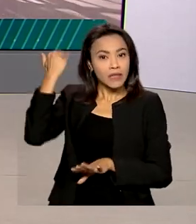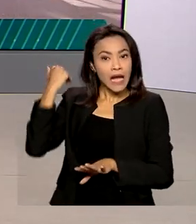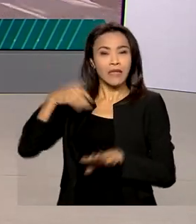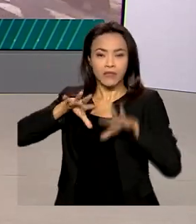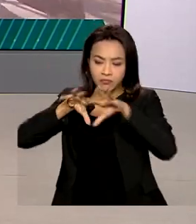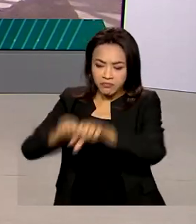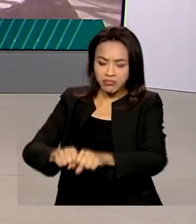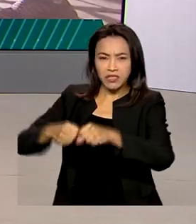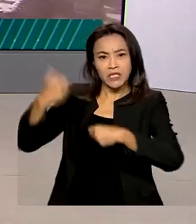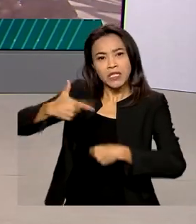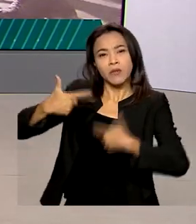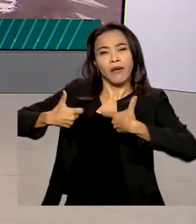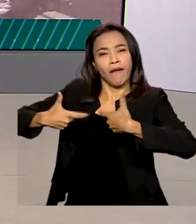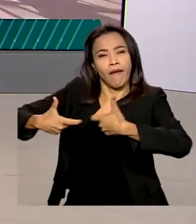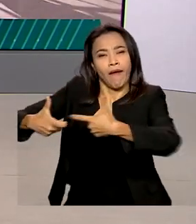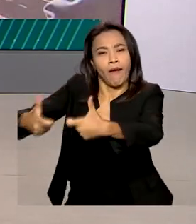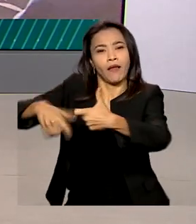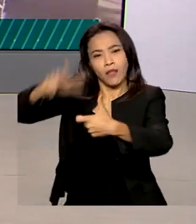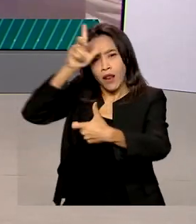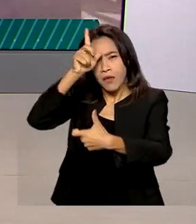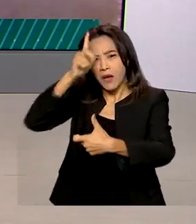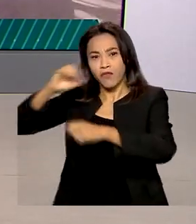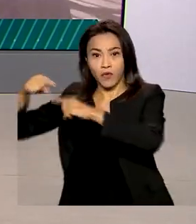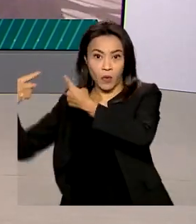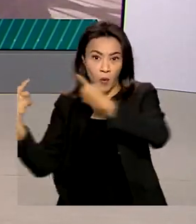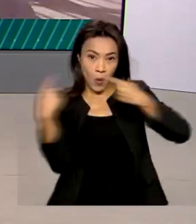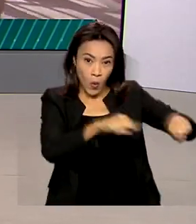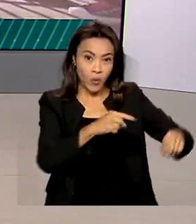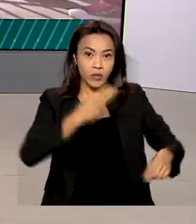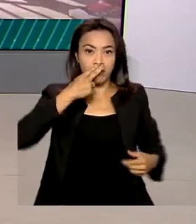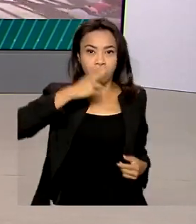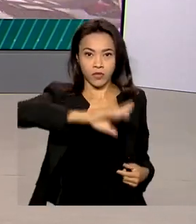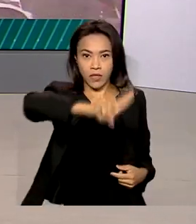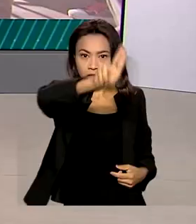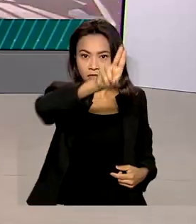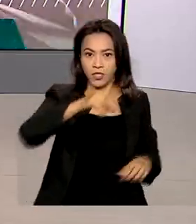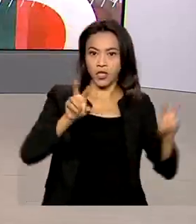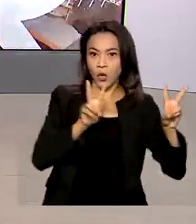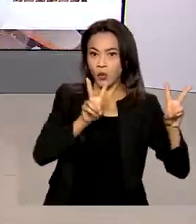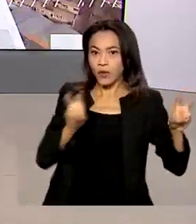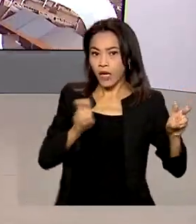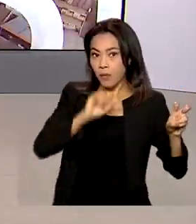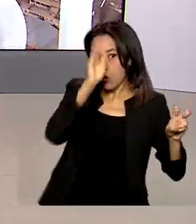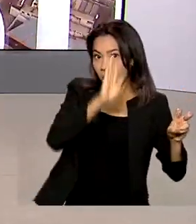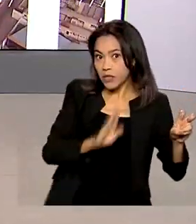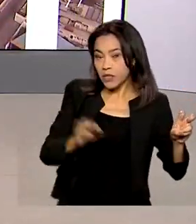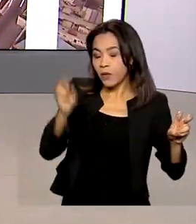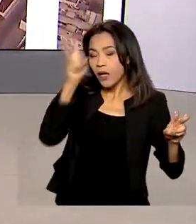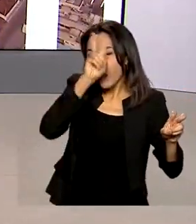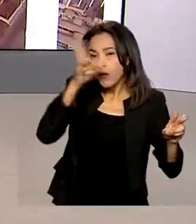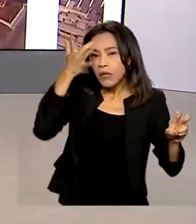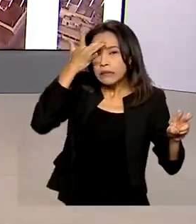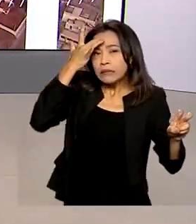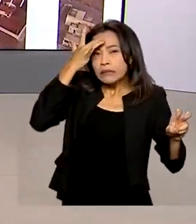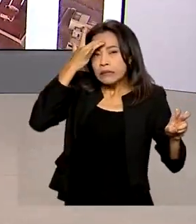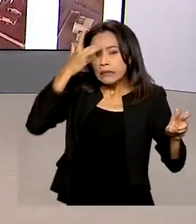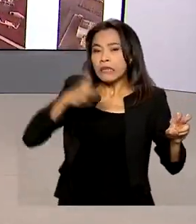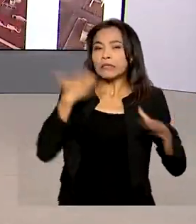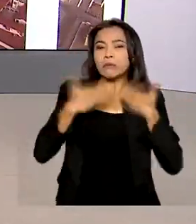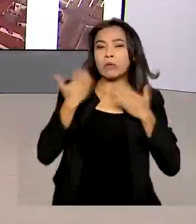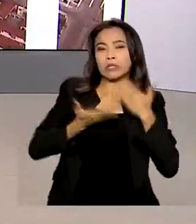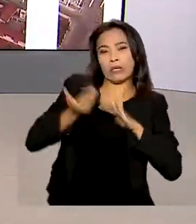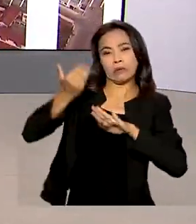na Segunda Guerra Mundial, se rebelaram contra os nazistas. Com o tema O Brasil e a Memória do Holocausto, Legado e